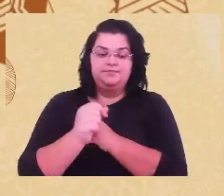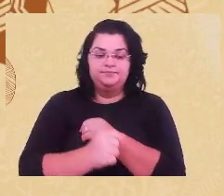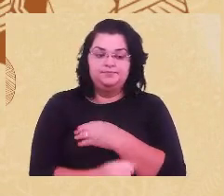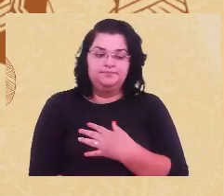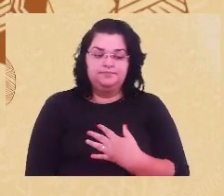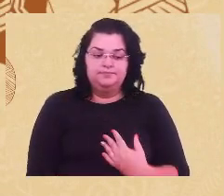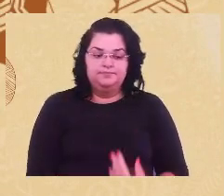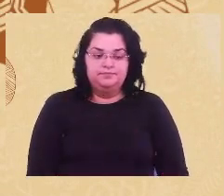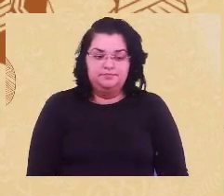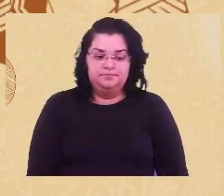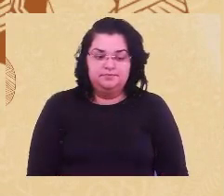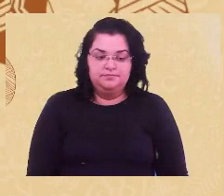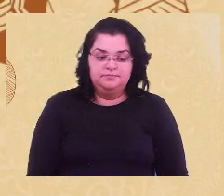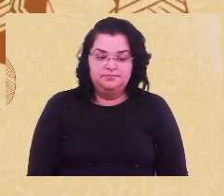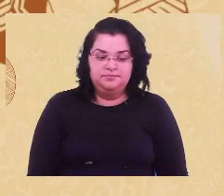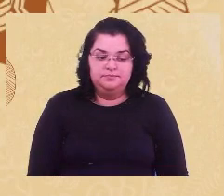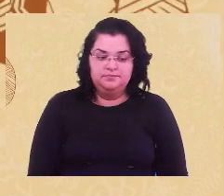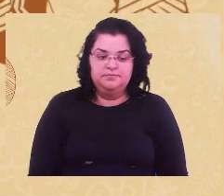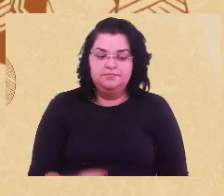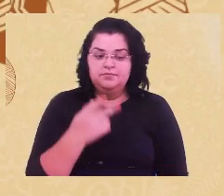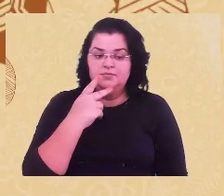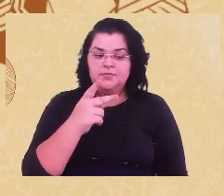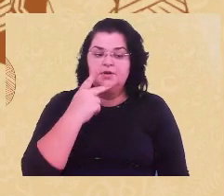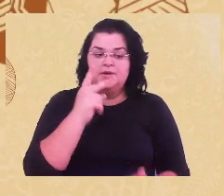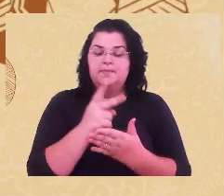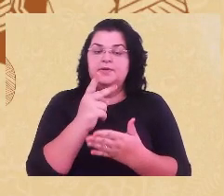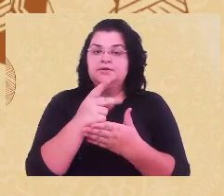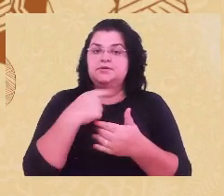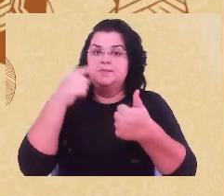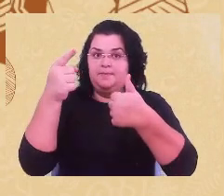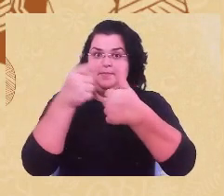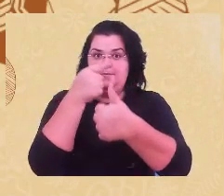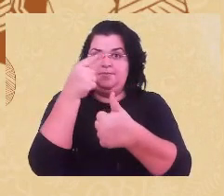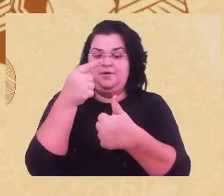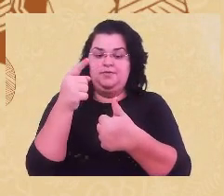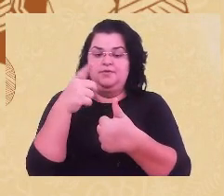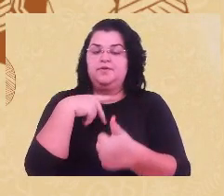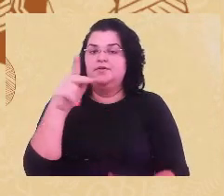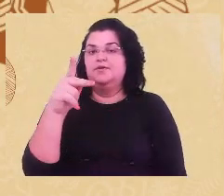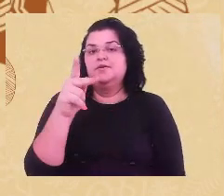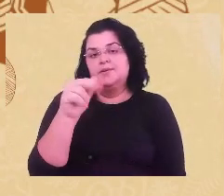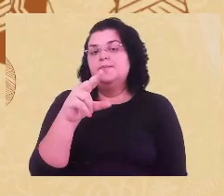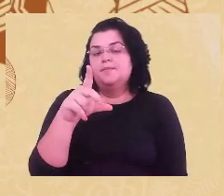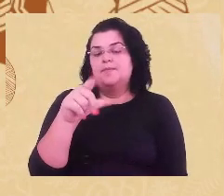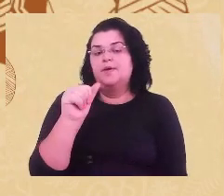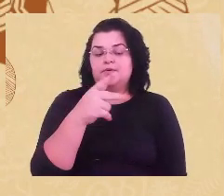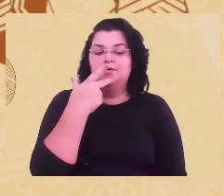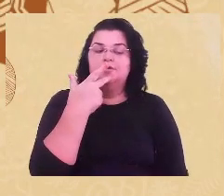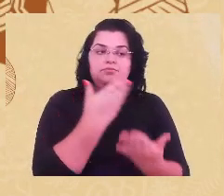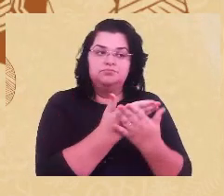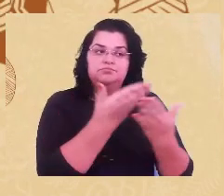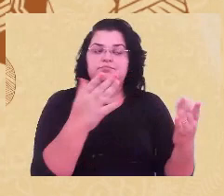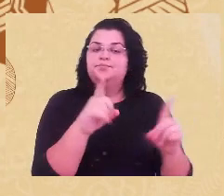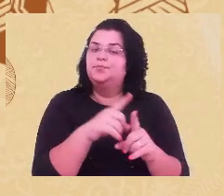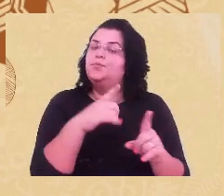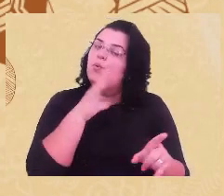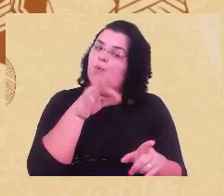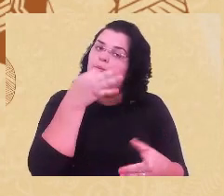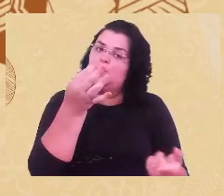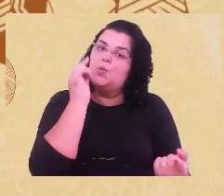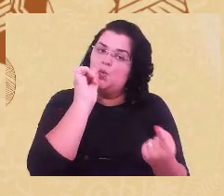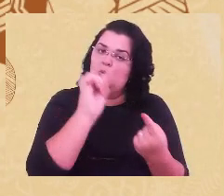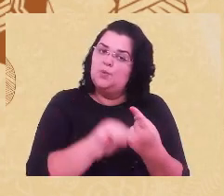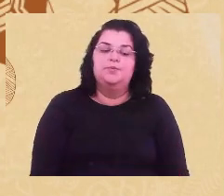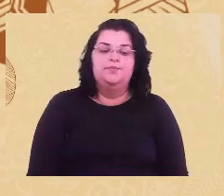por isso que eu pedi até para ser o primeiro, e a professora Paula tupou isso, agradeço, em tentar